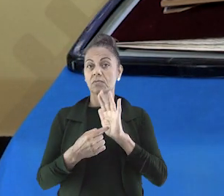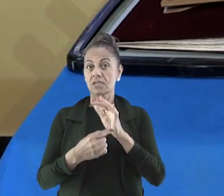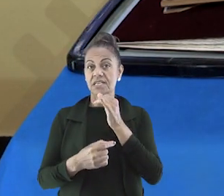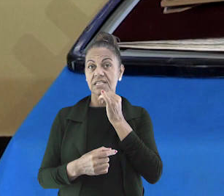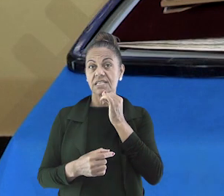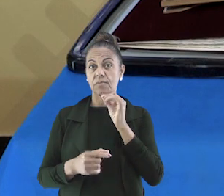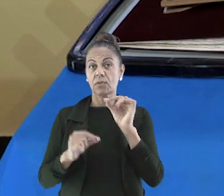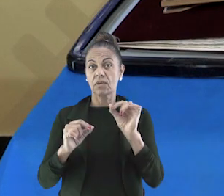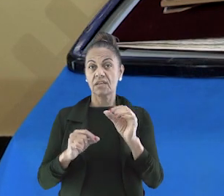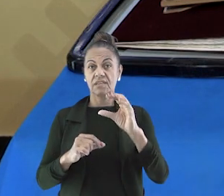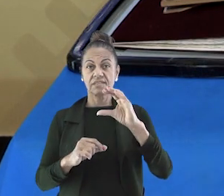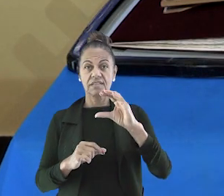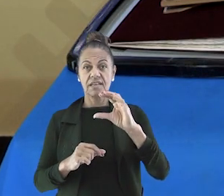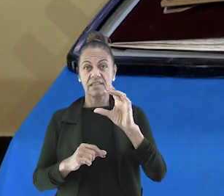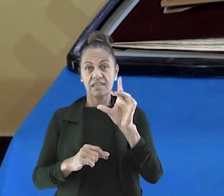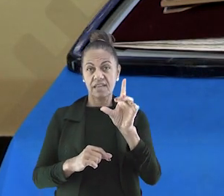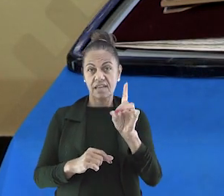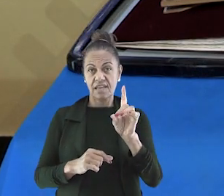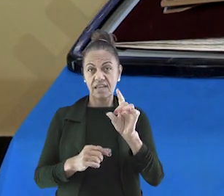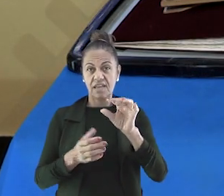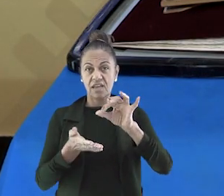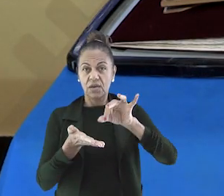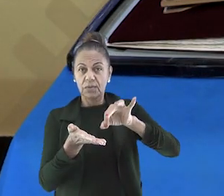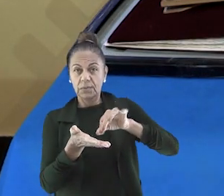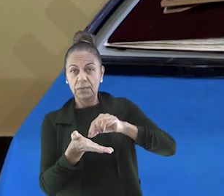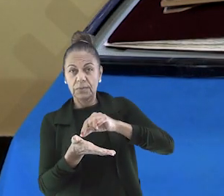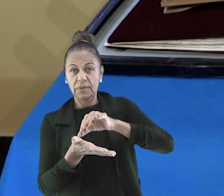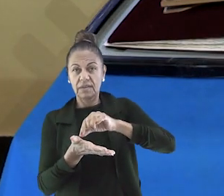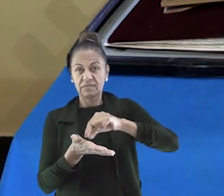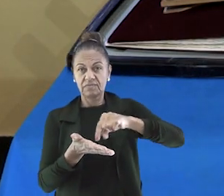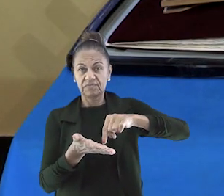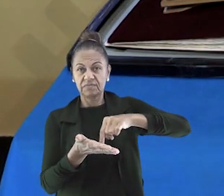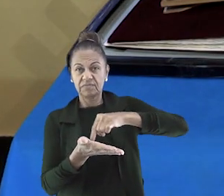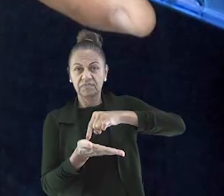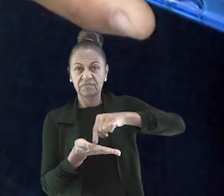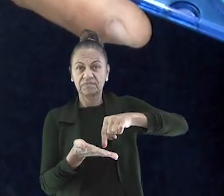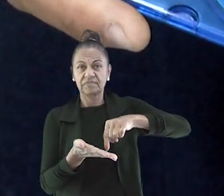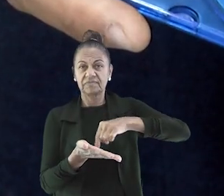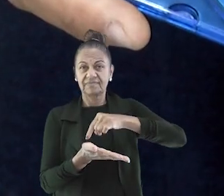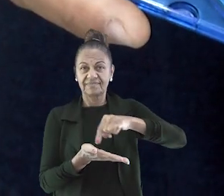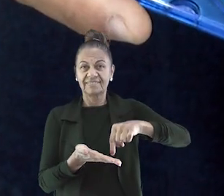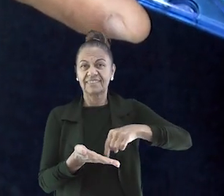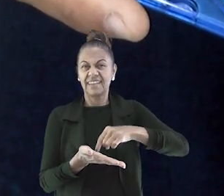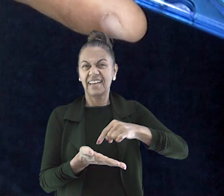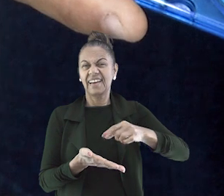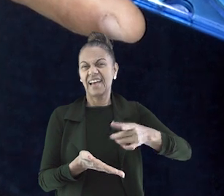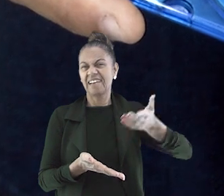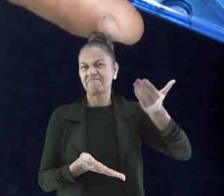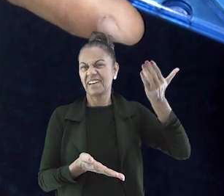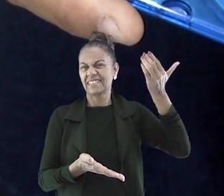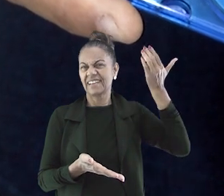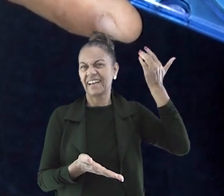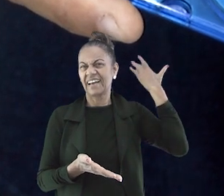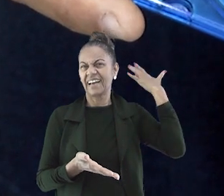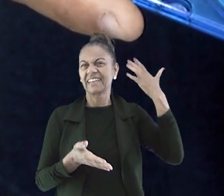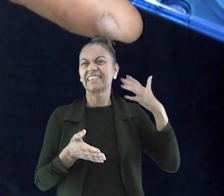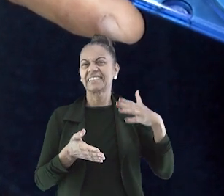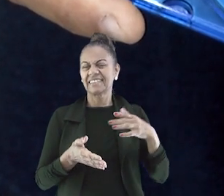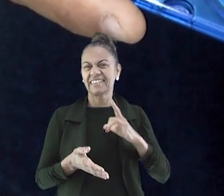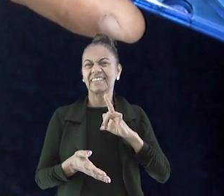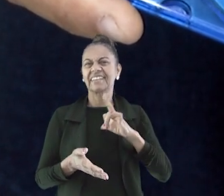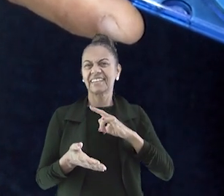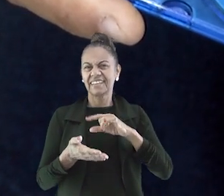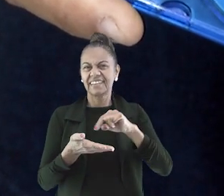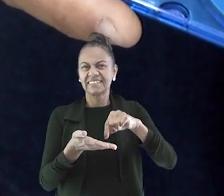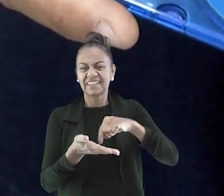E por último, só para servir de exemplo, eu trouxe um CD. Na minha época, ainda usava CD para ouvir